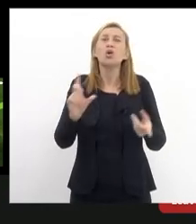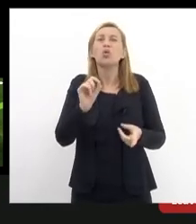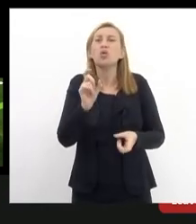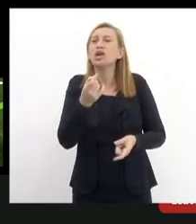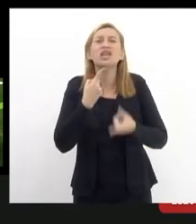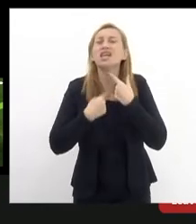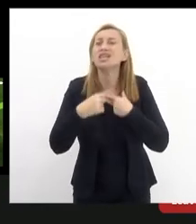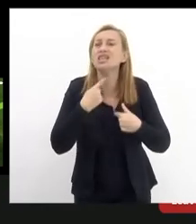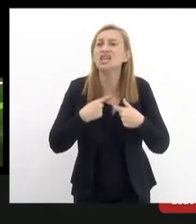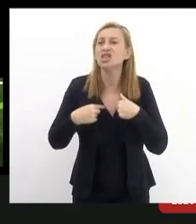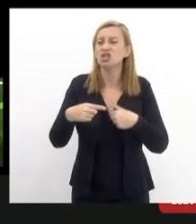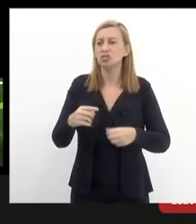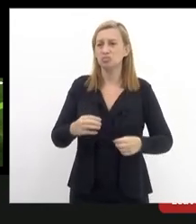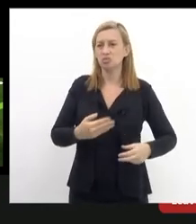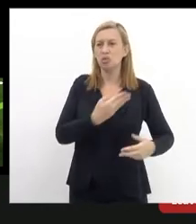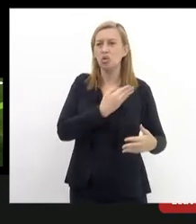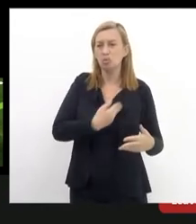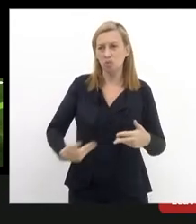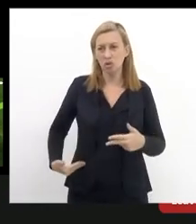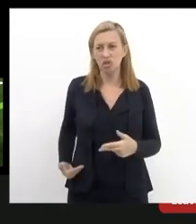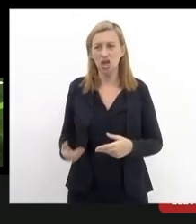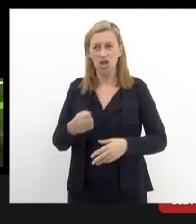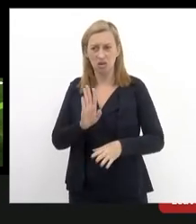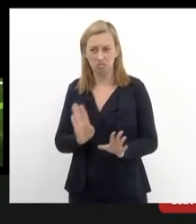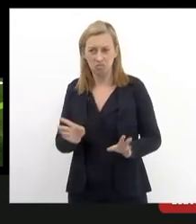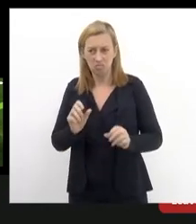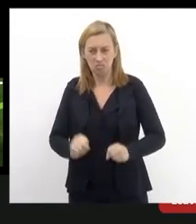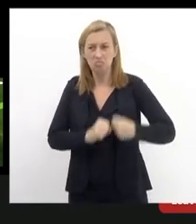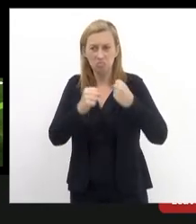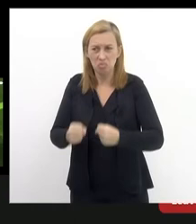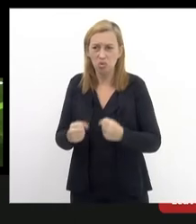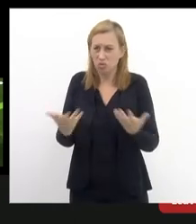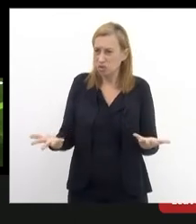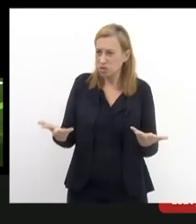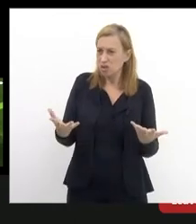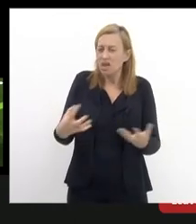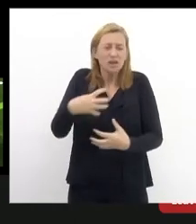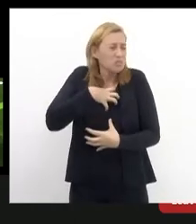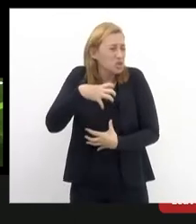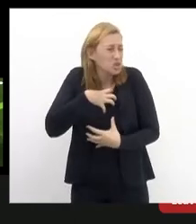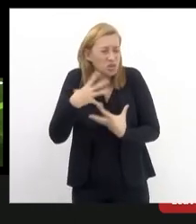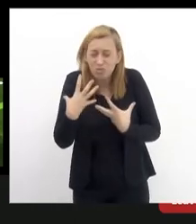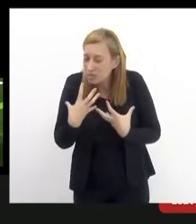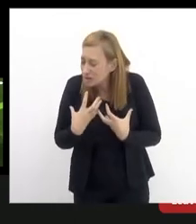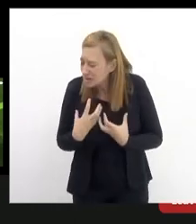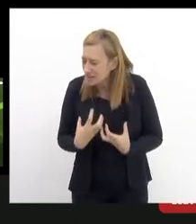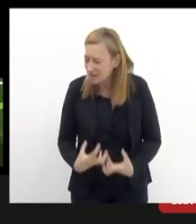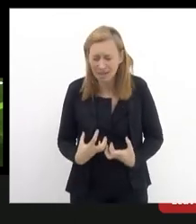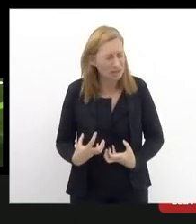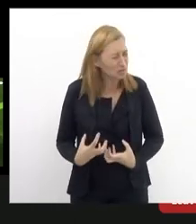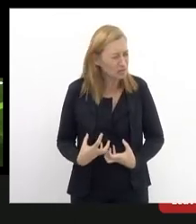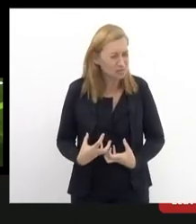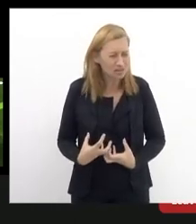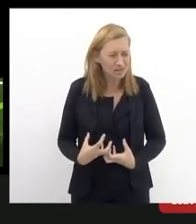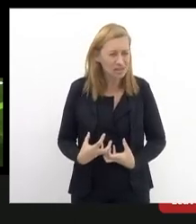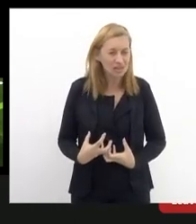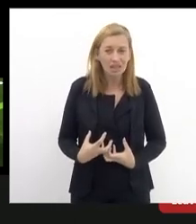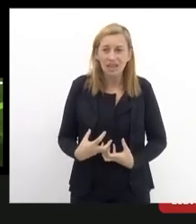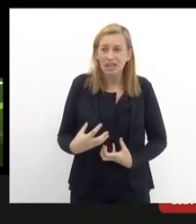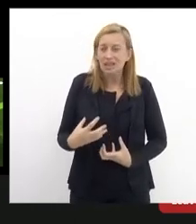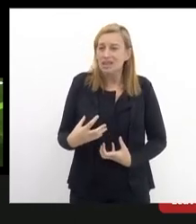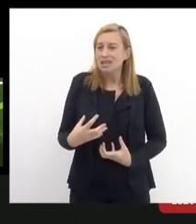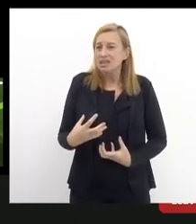história de humilhação vencer pelo cansaço até convencer querem convencer um